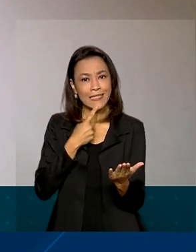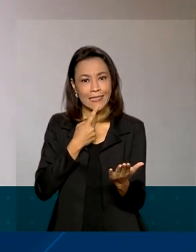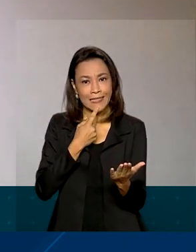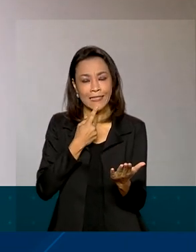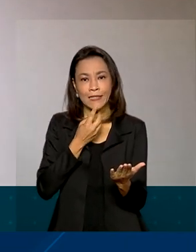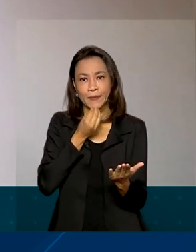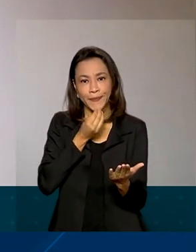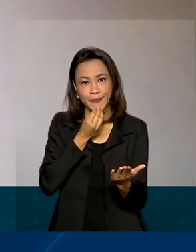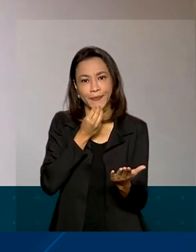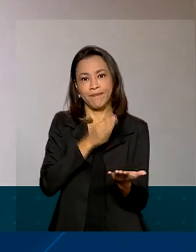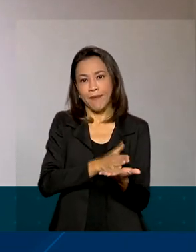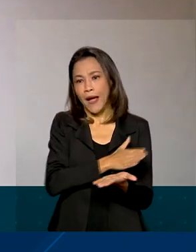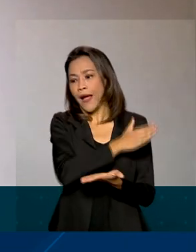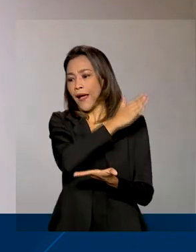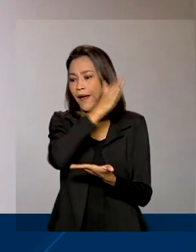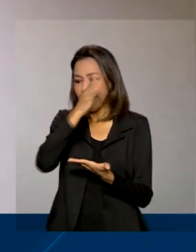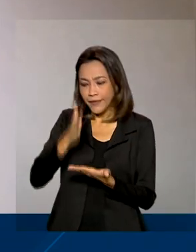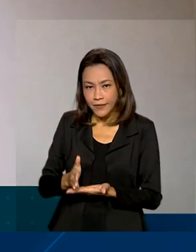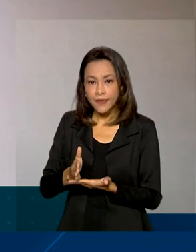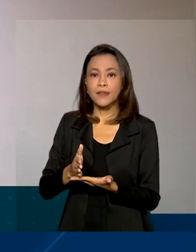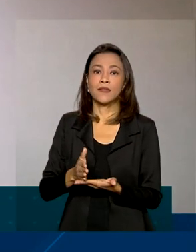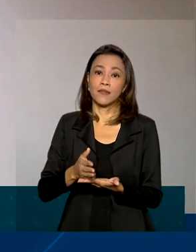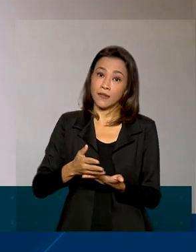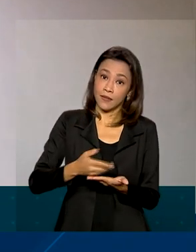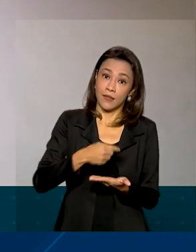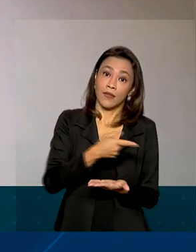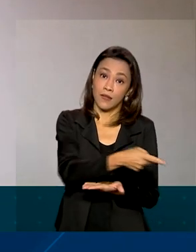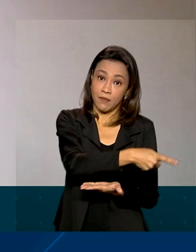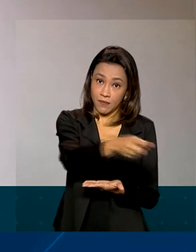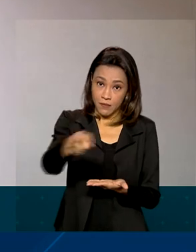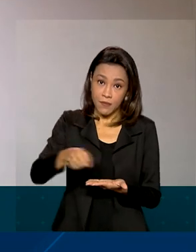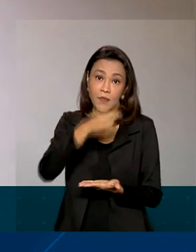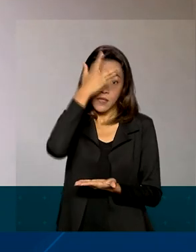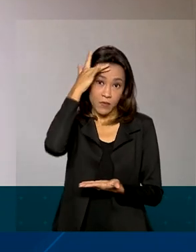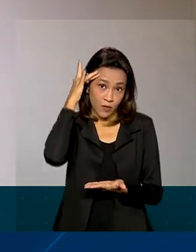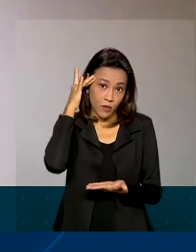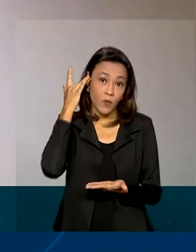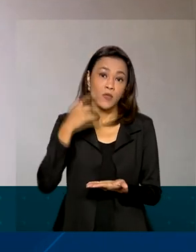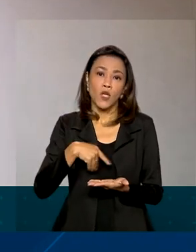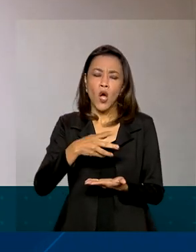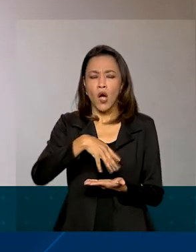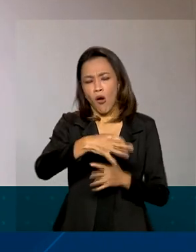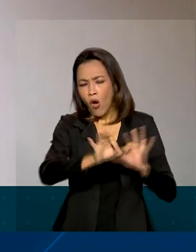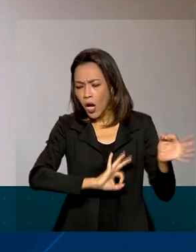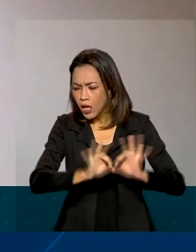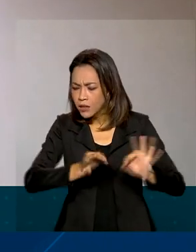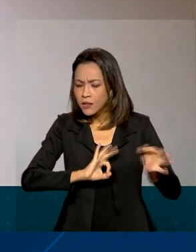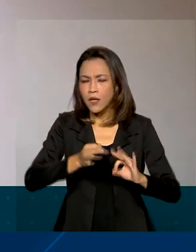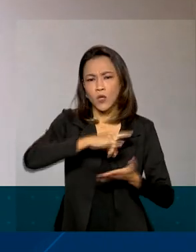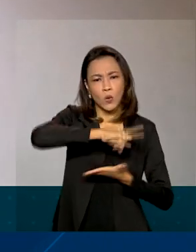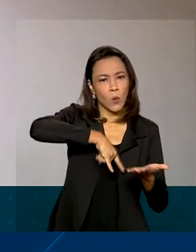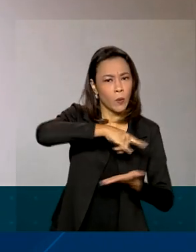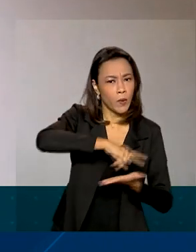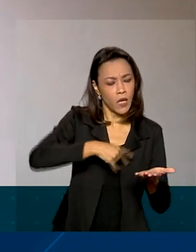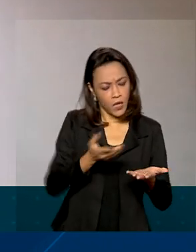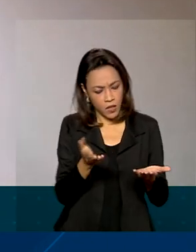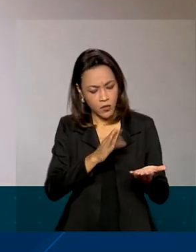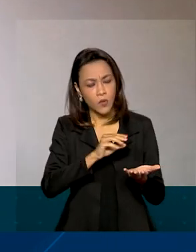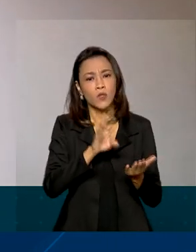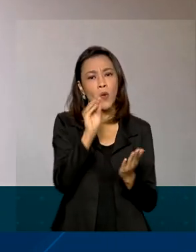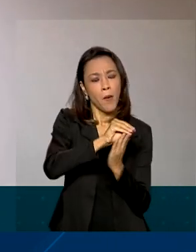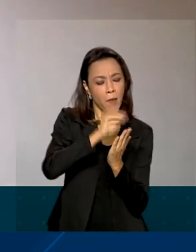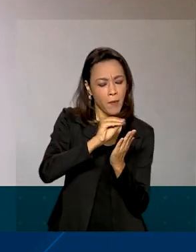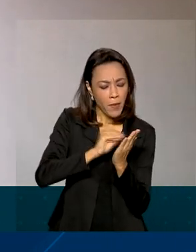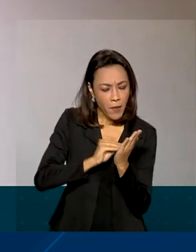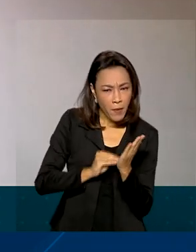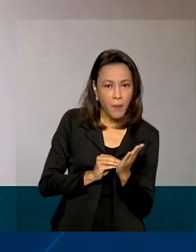dar tempo e tranquilidade a todos os contribuintes para reunirem os documentos, preencherem as suas declarações